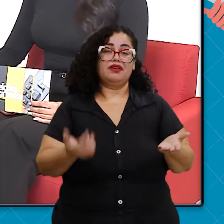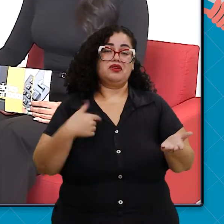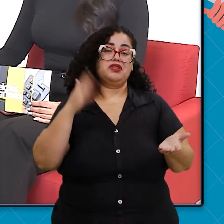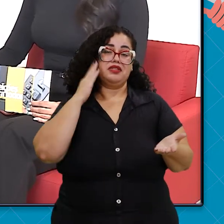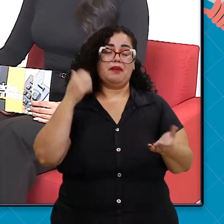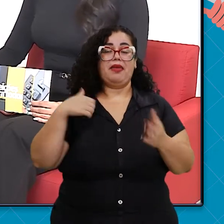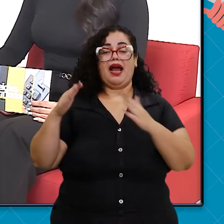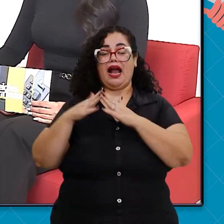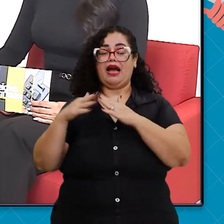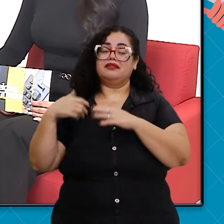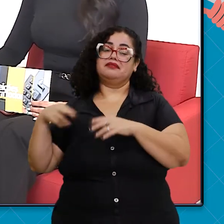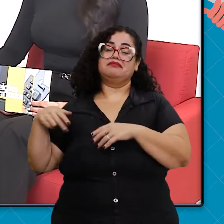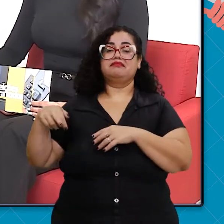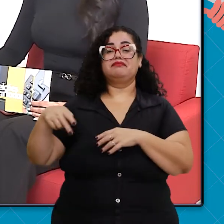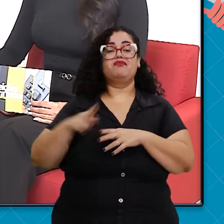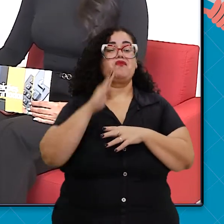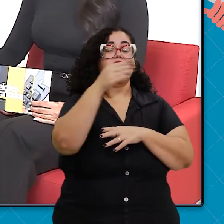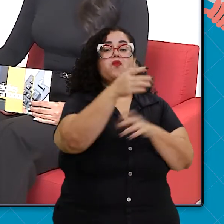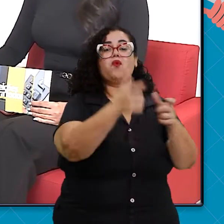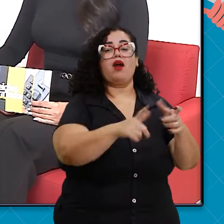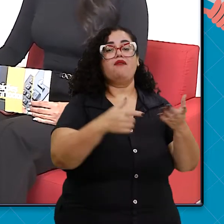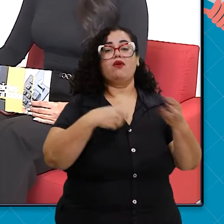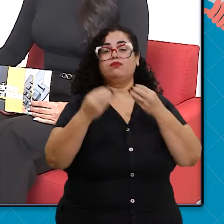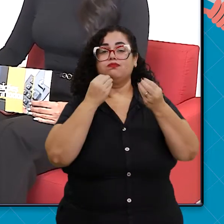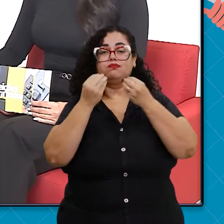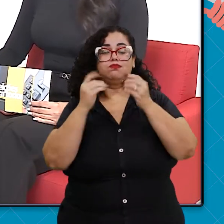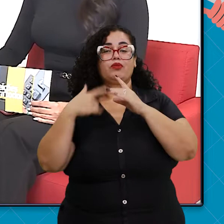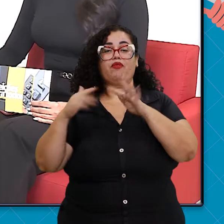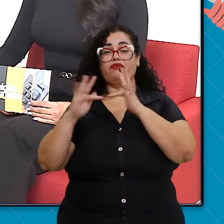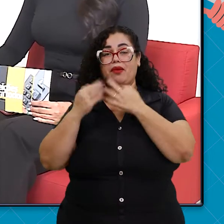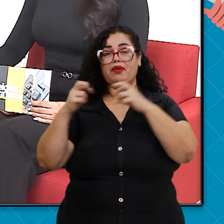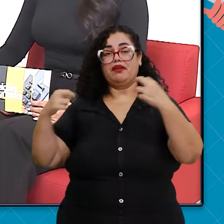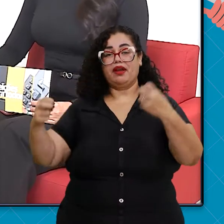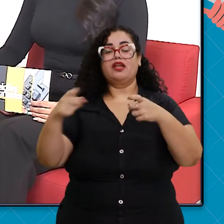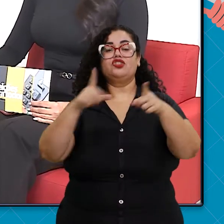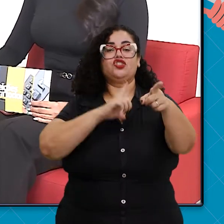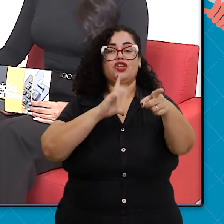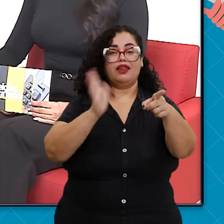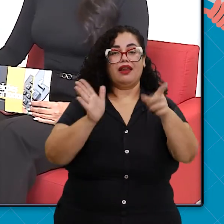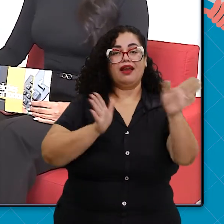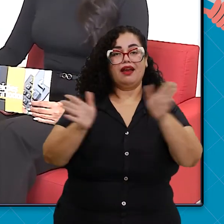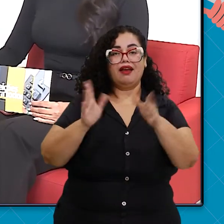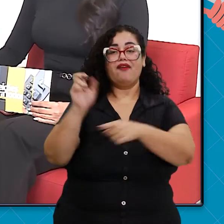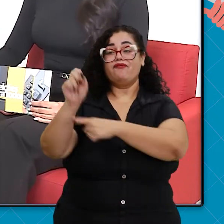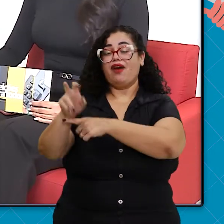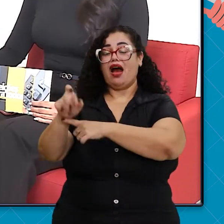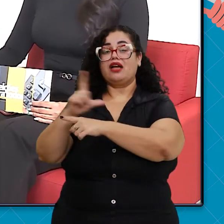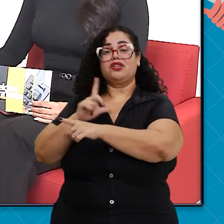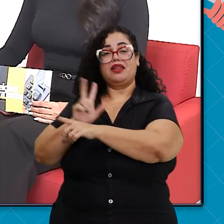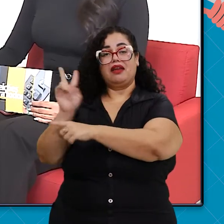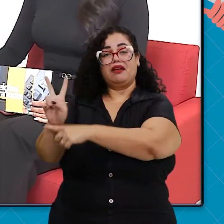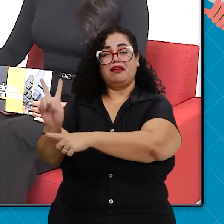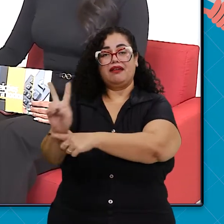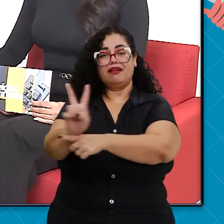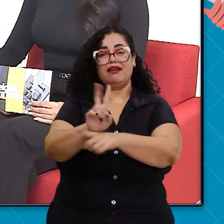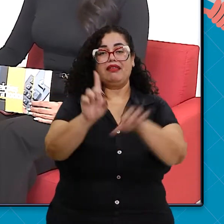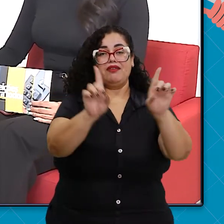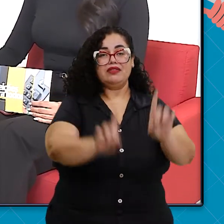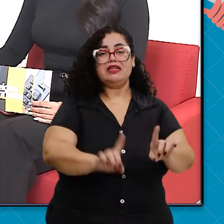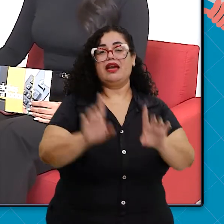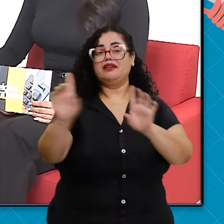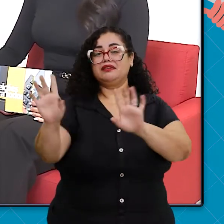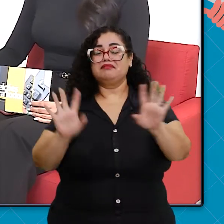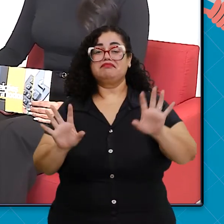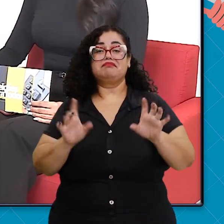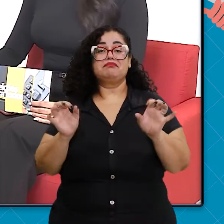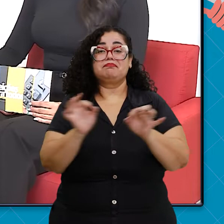Eu vou sair da minha casa, eu vou para comer alguma coisa com a minha família. Vai estar acessível. As vagas vão ser reservadas para os deficientes, sem